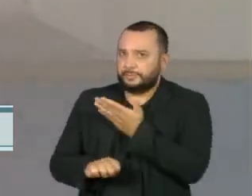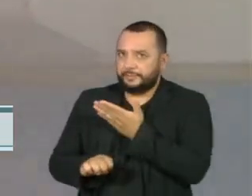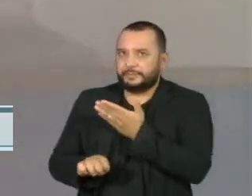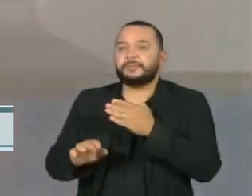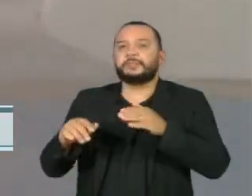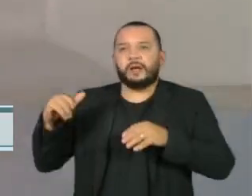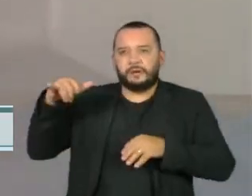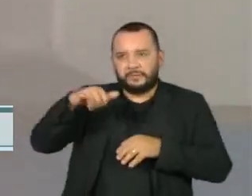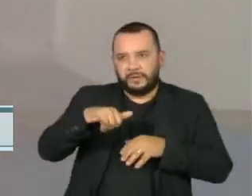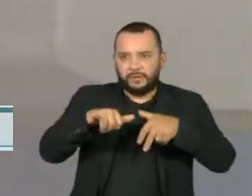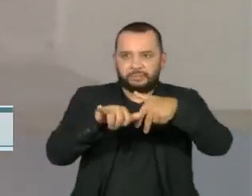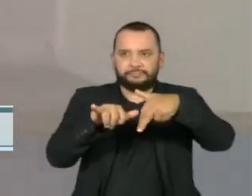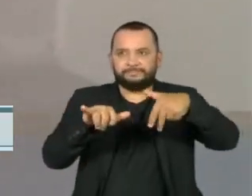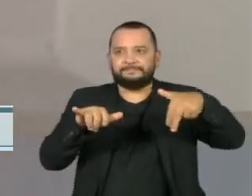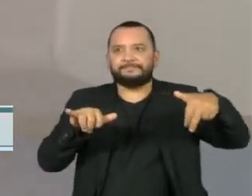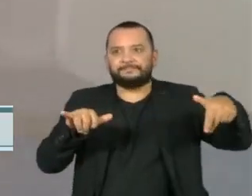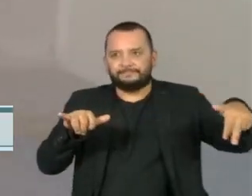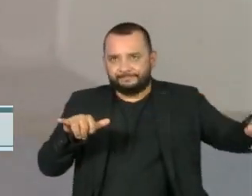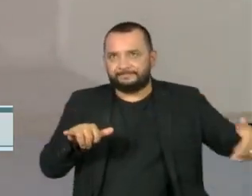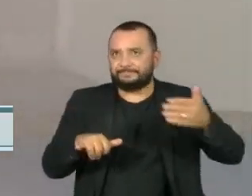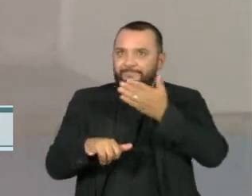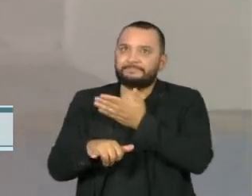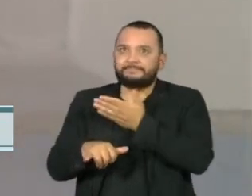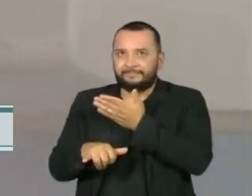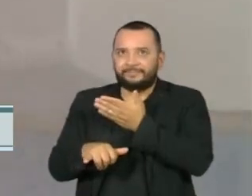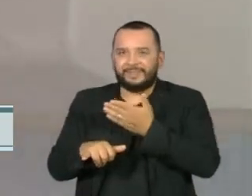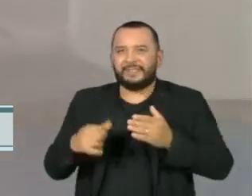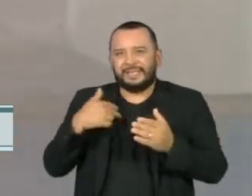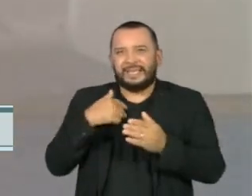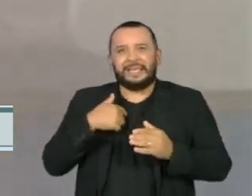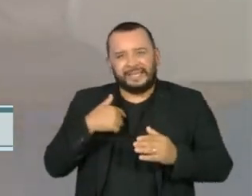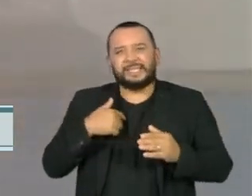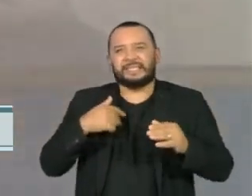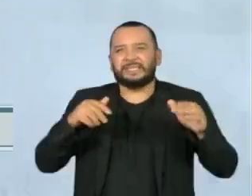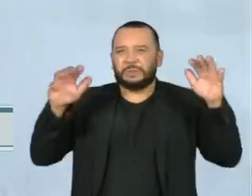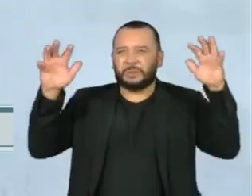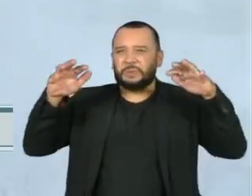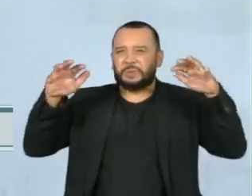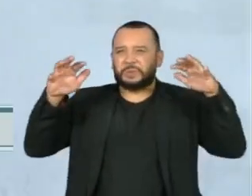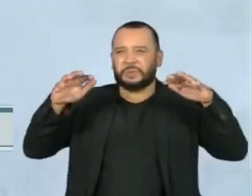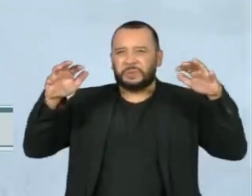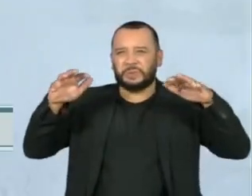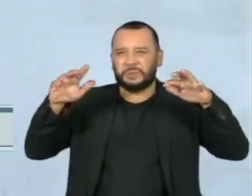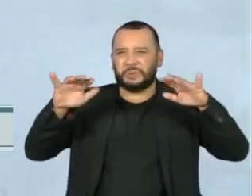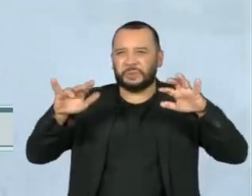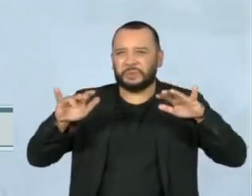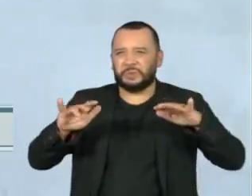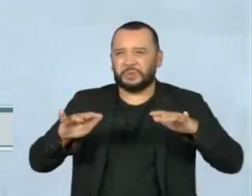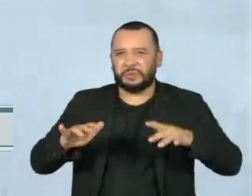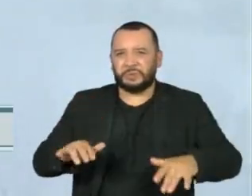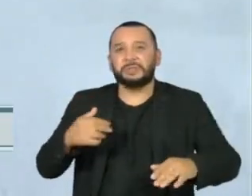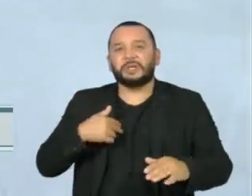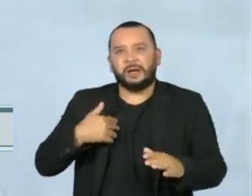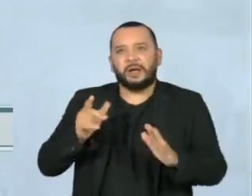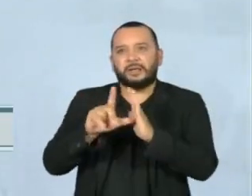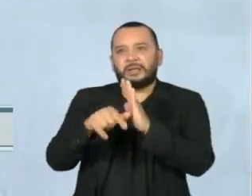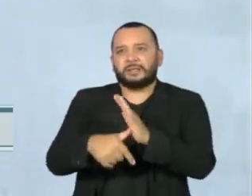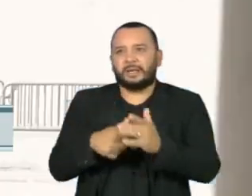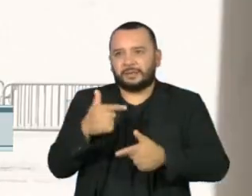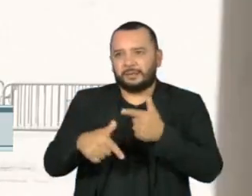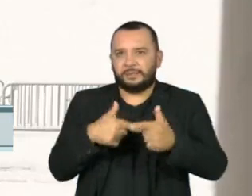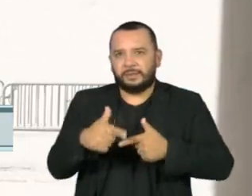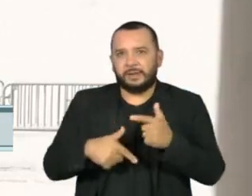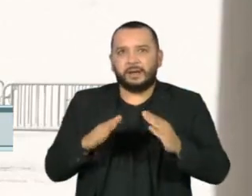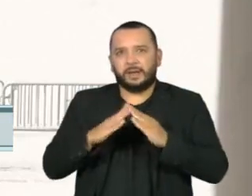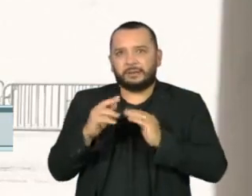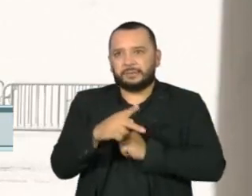desembarcou do Air Force One, o avião oficial, debaixo de uma forte nevasca e chegou atrasado para o trabalho na Casa Branca.